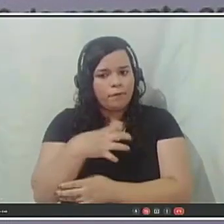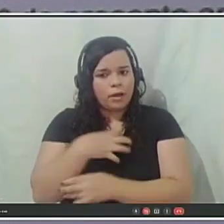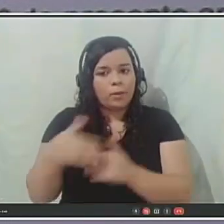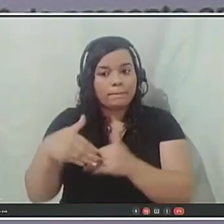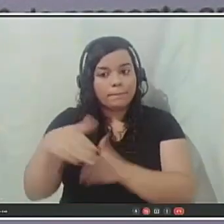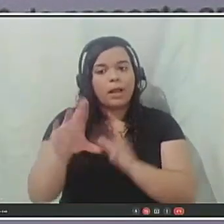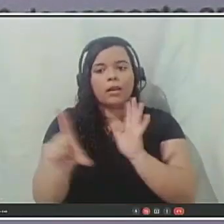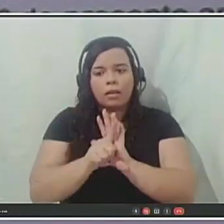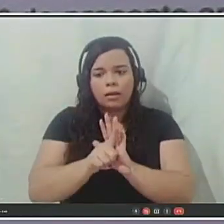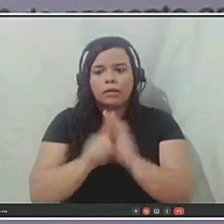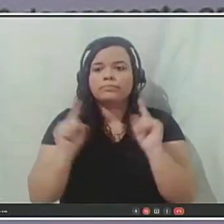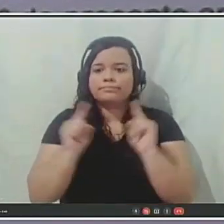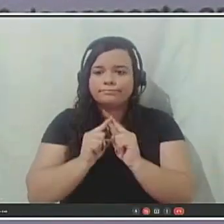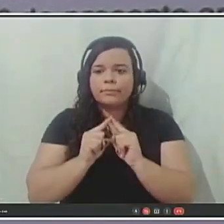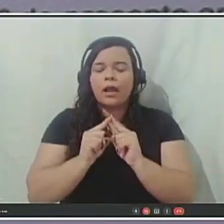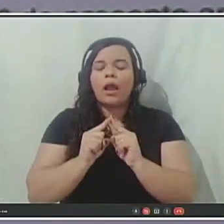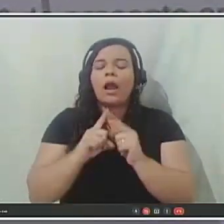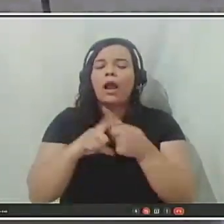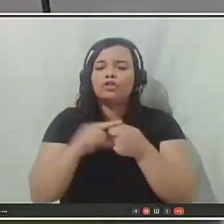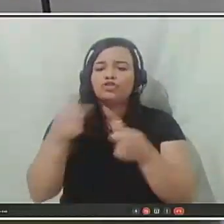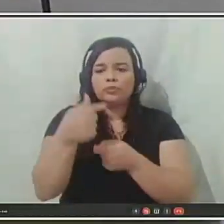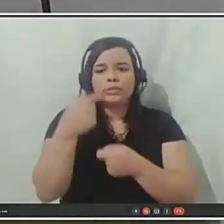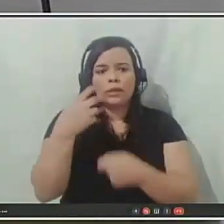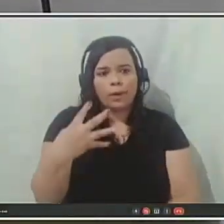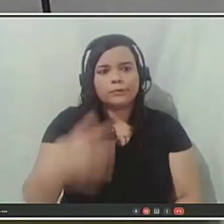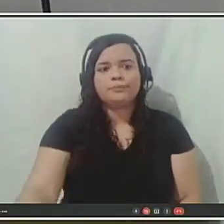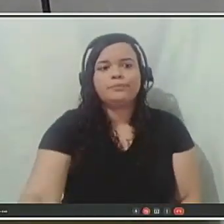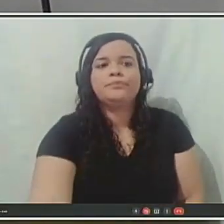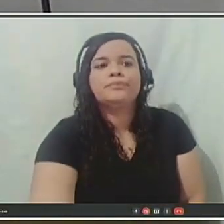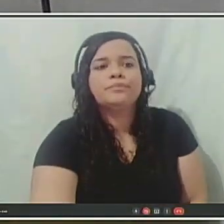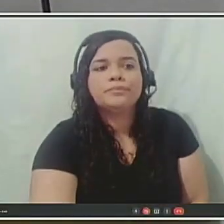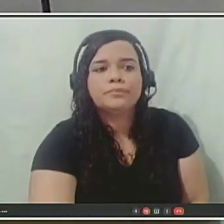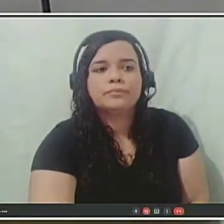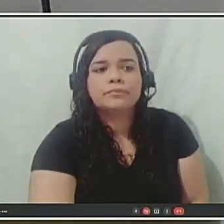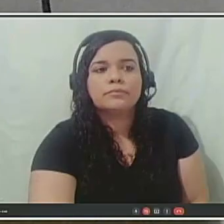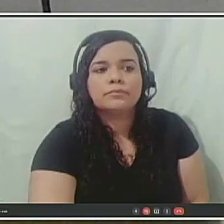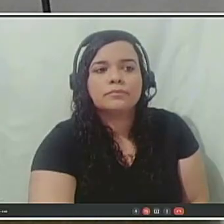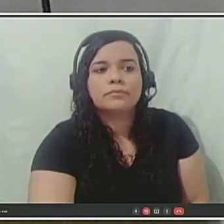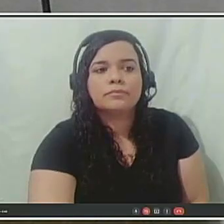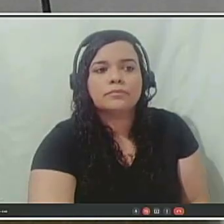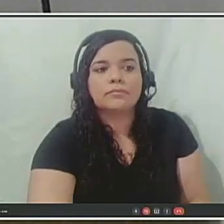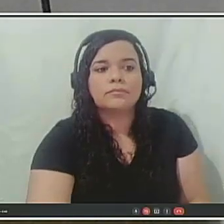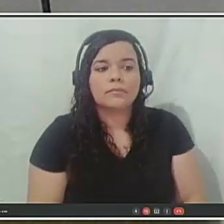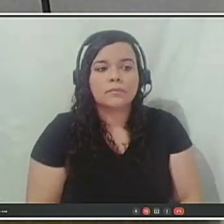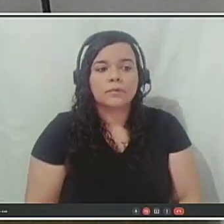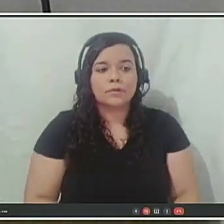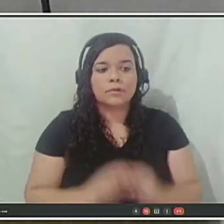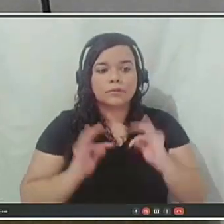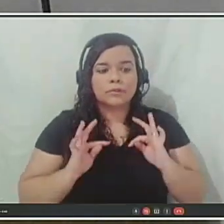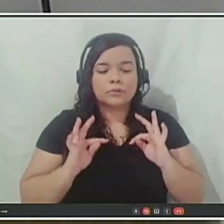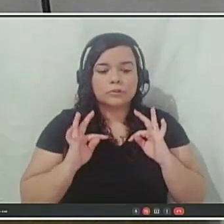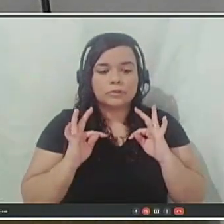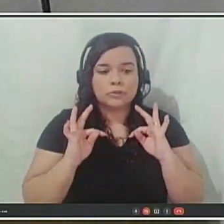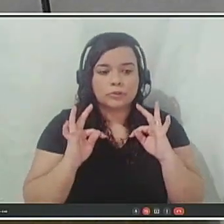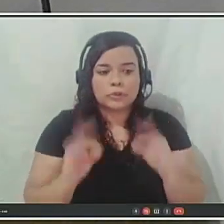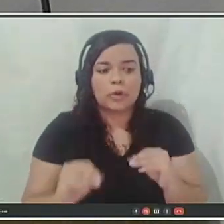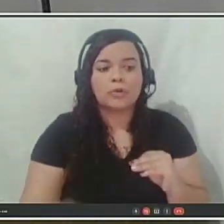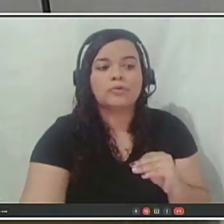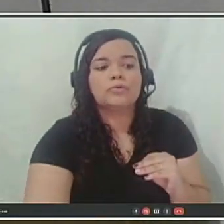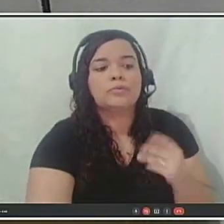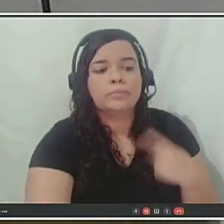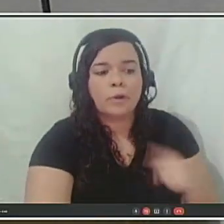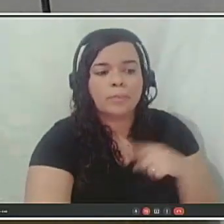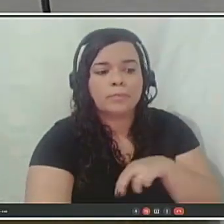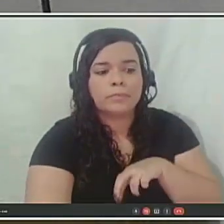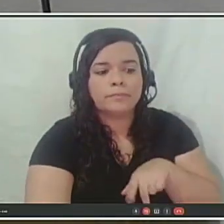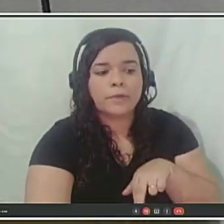74. Então, todos os problemas, toda a insuficiência financeira do nosso fundo,